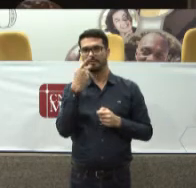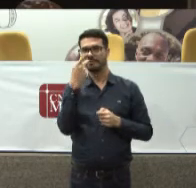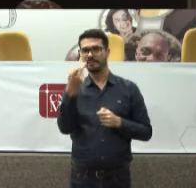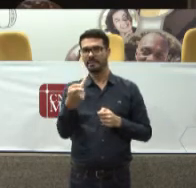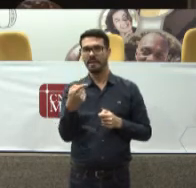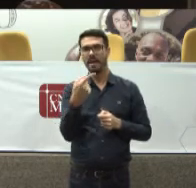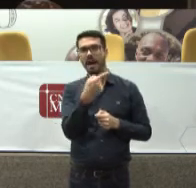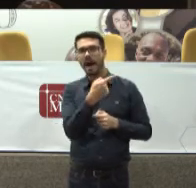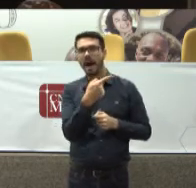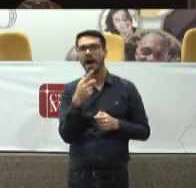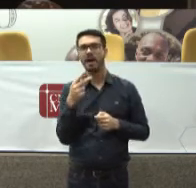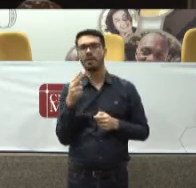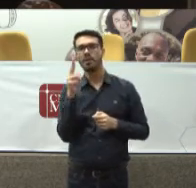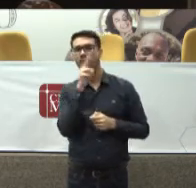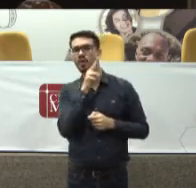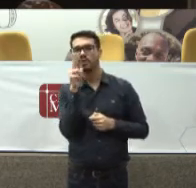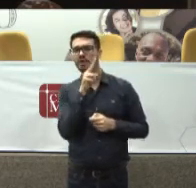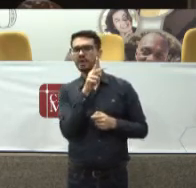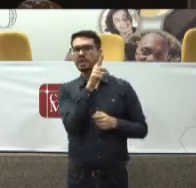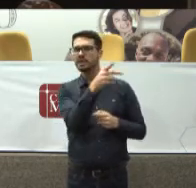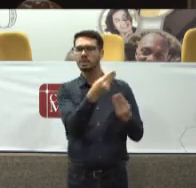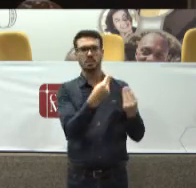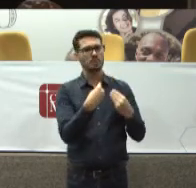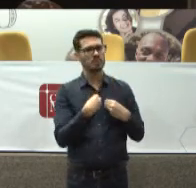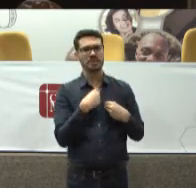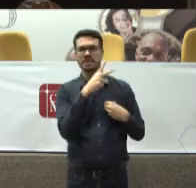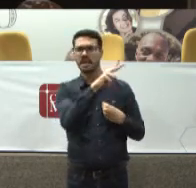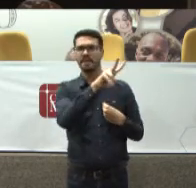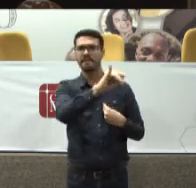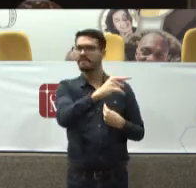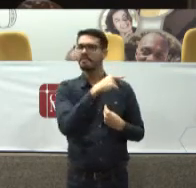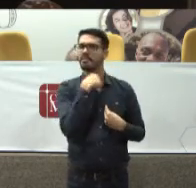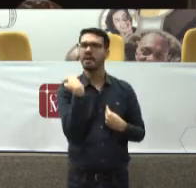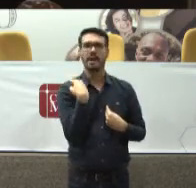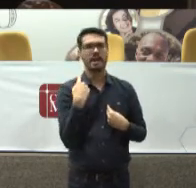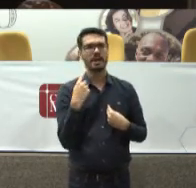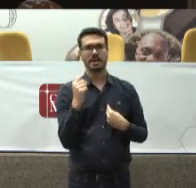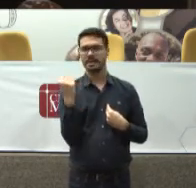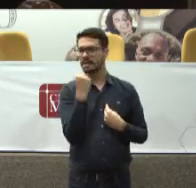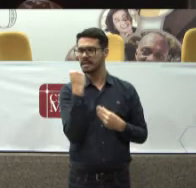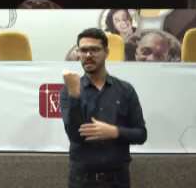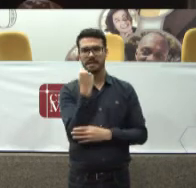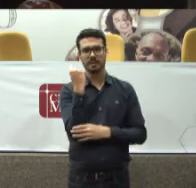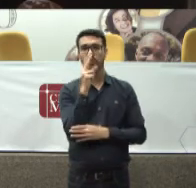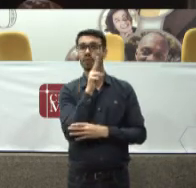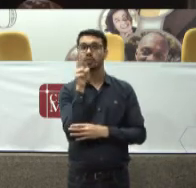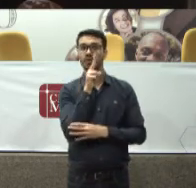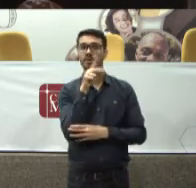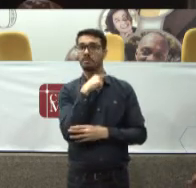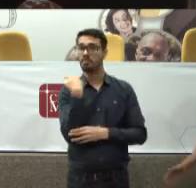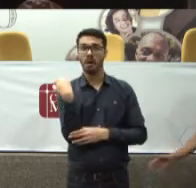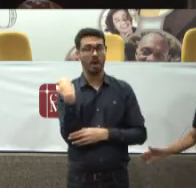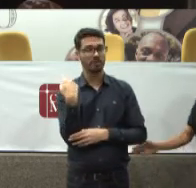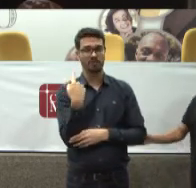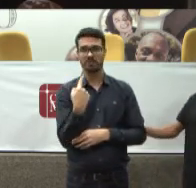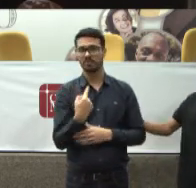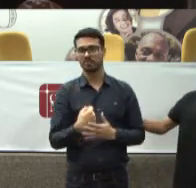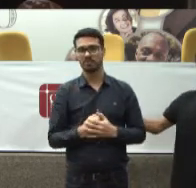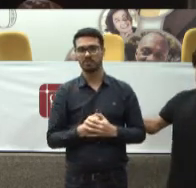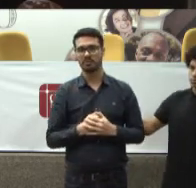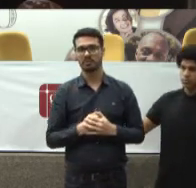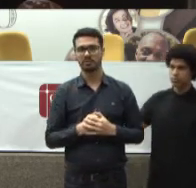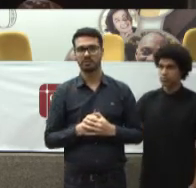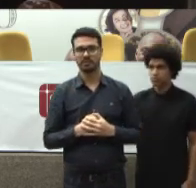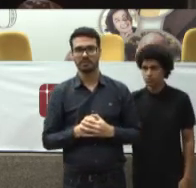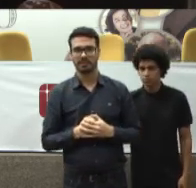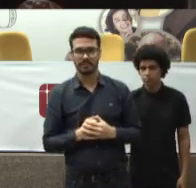Porque se ele Não der Vai morrer É risco Iminente De morte Não é? A peça Então